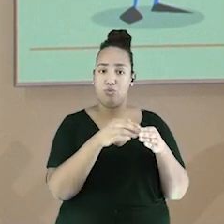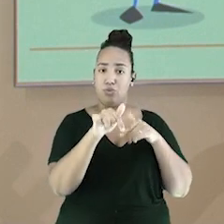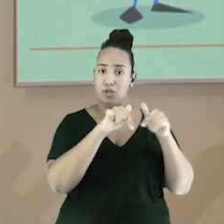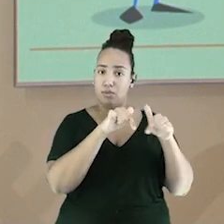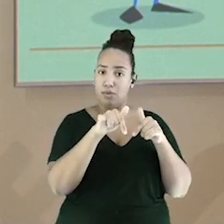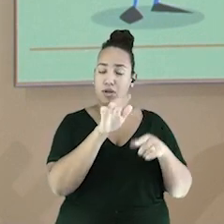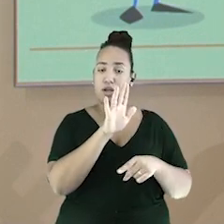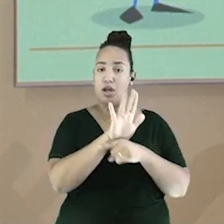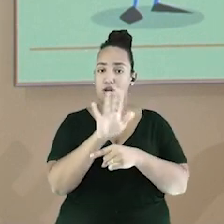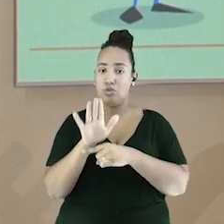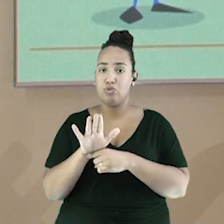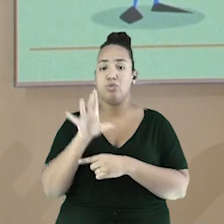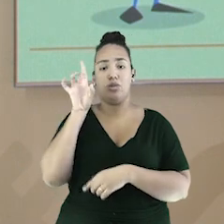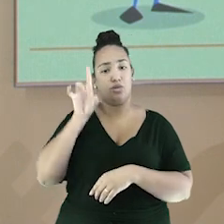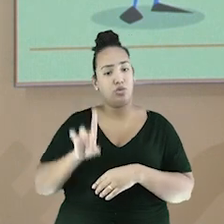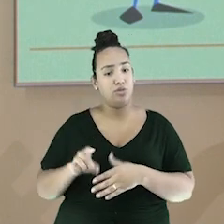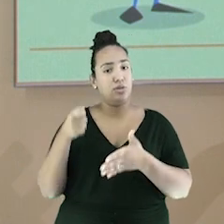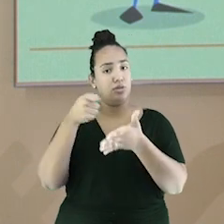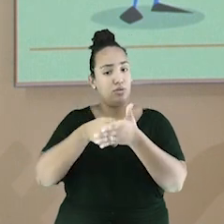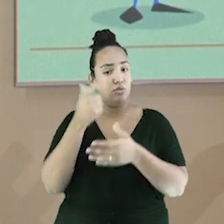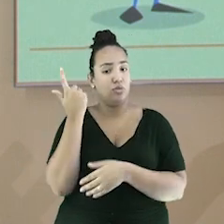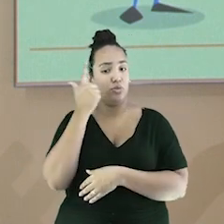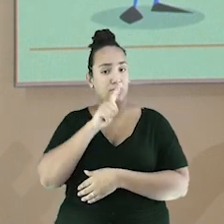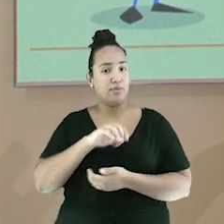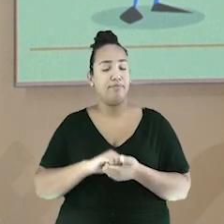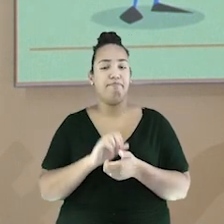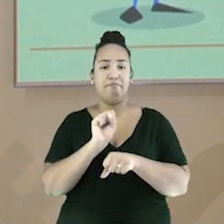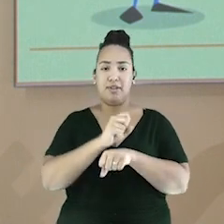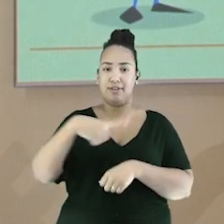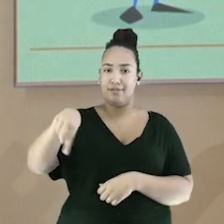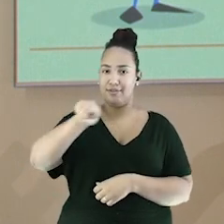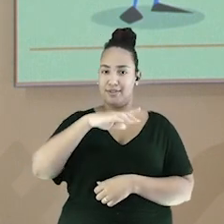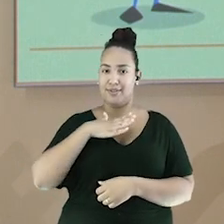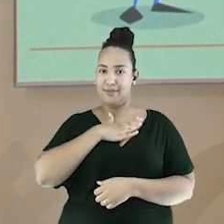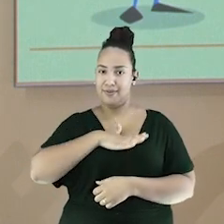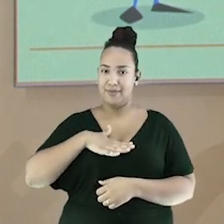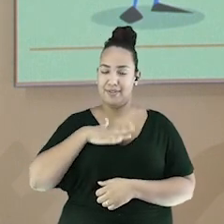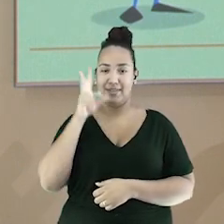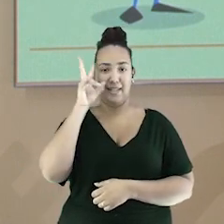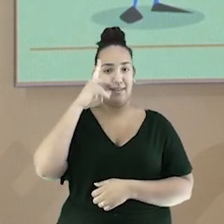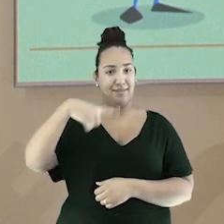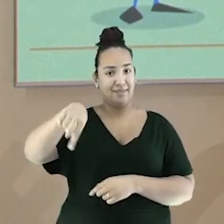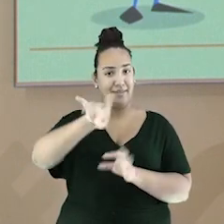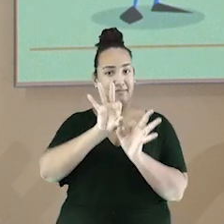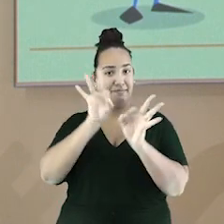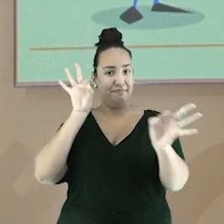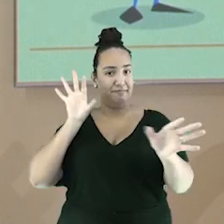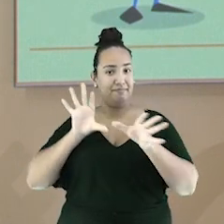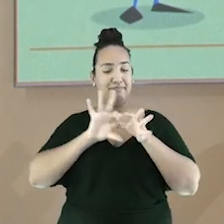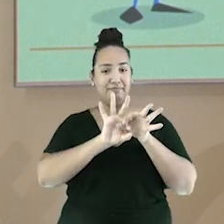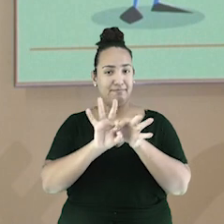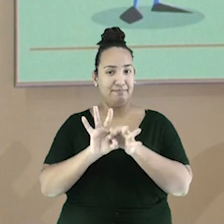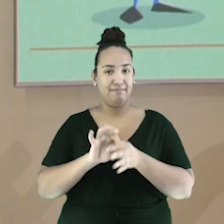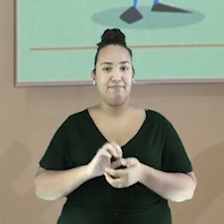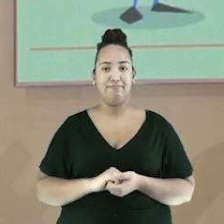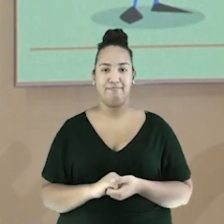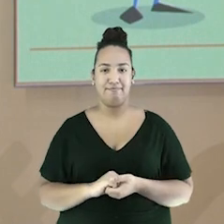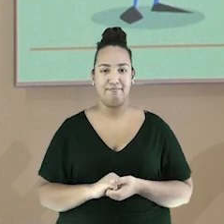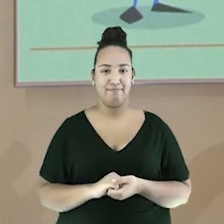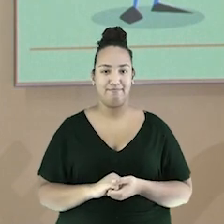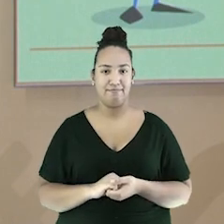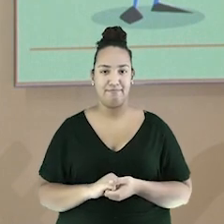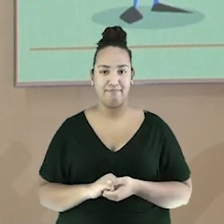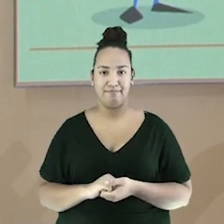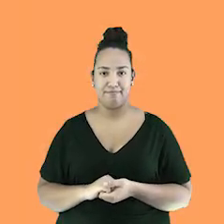papel fundamental na luta pelos direitos trabalhistas. Espero que você tenha gostado da aula. E lembre-se, mesmo distante,